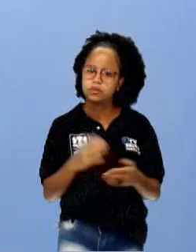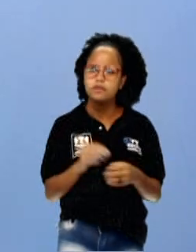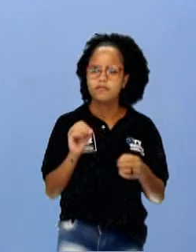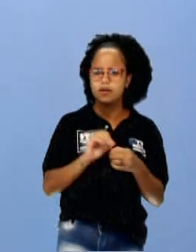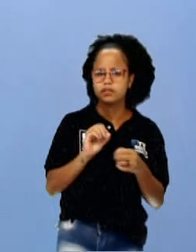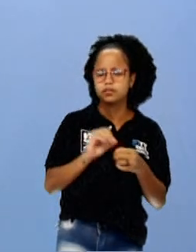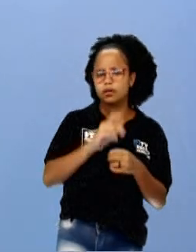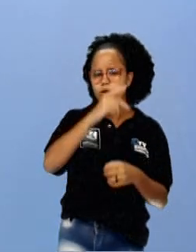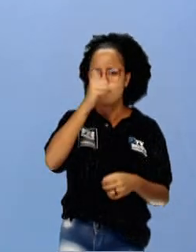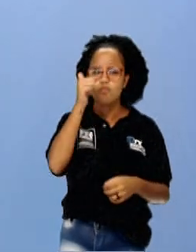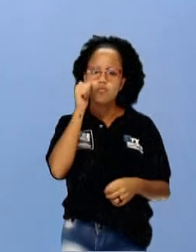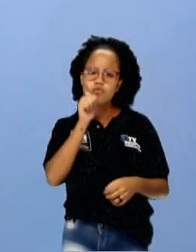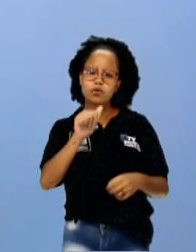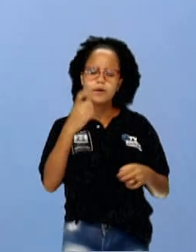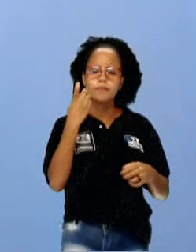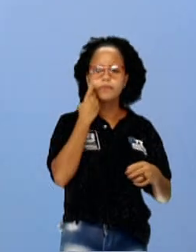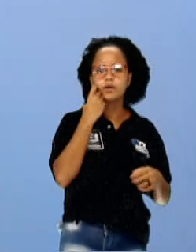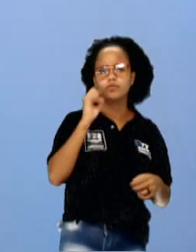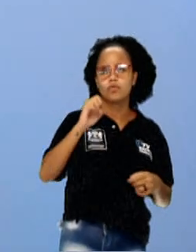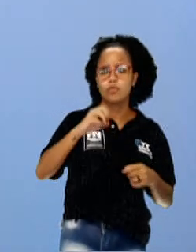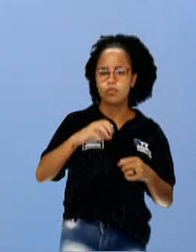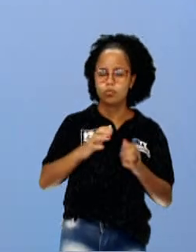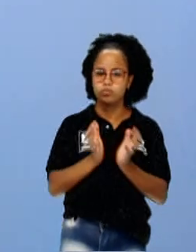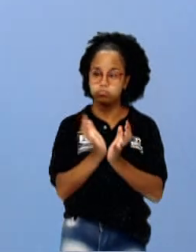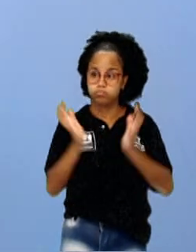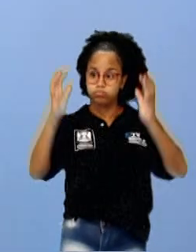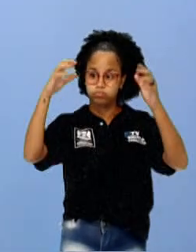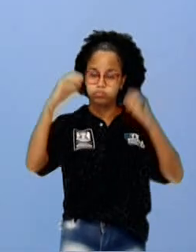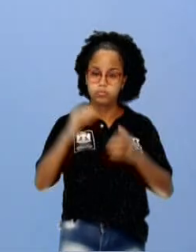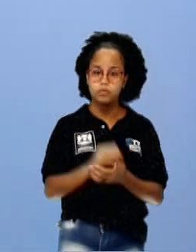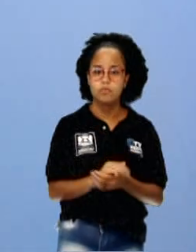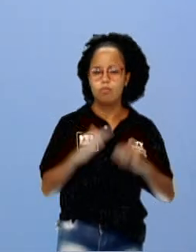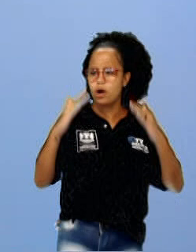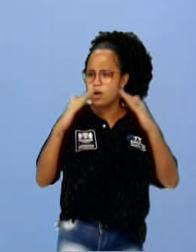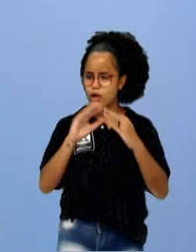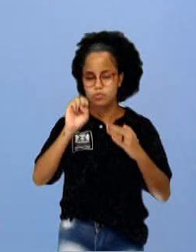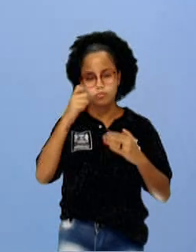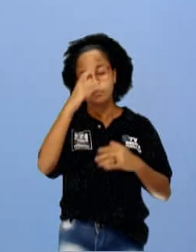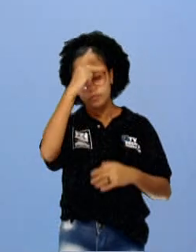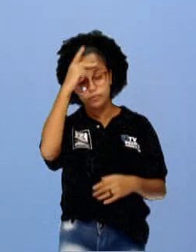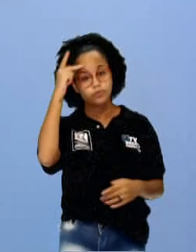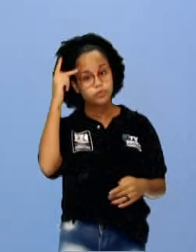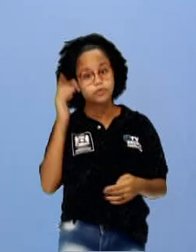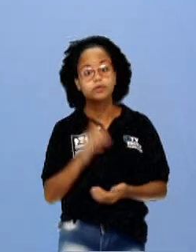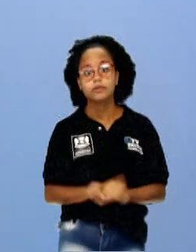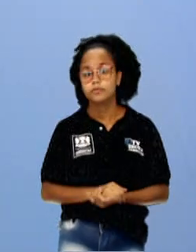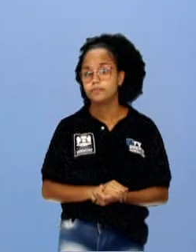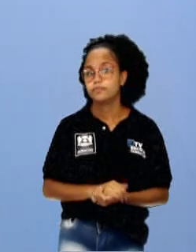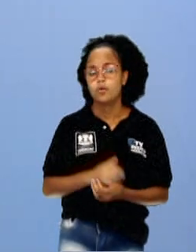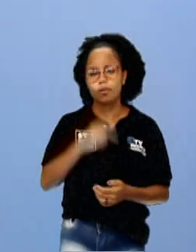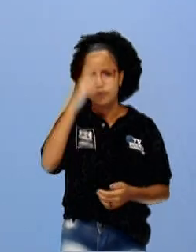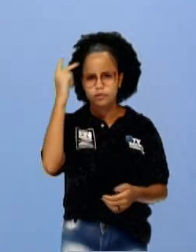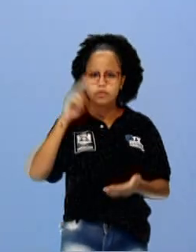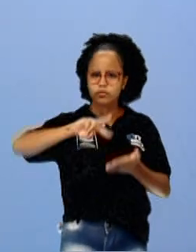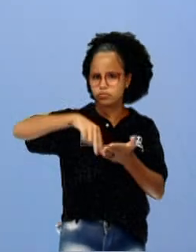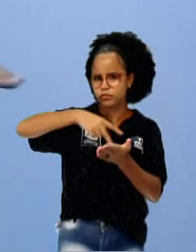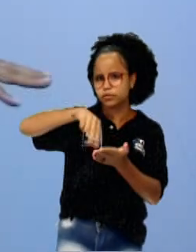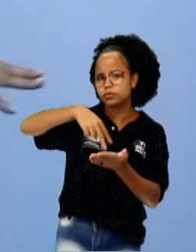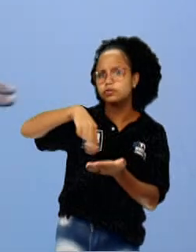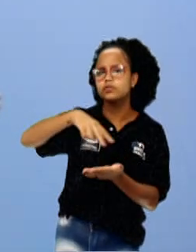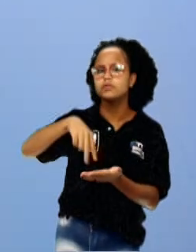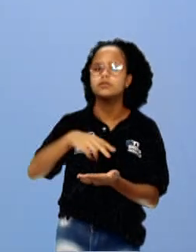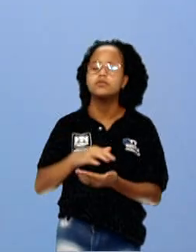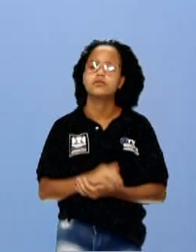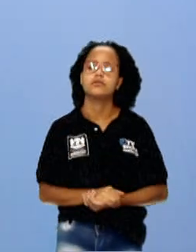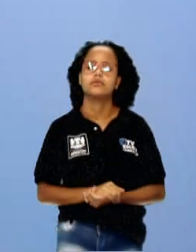sereia, fazer um balão, fazer uma casa, fazer uma pessoa, uma balharina, né, fazer a sereia da